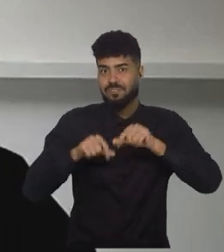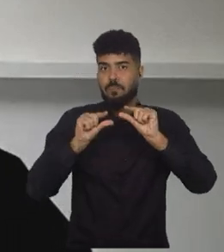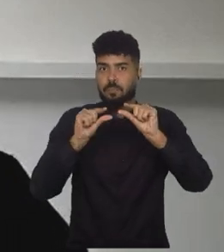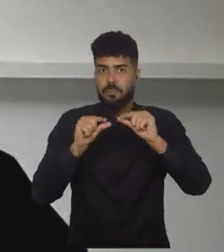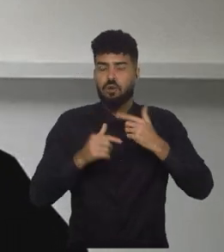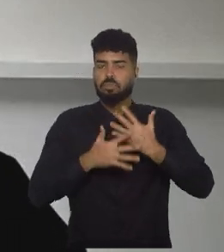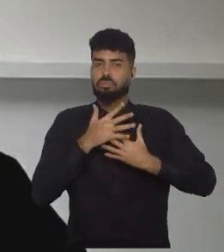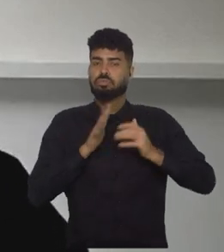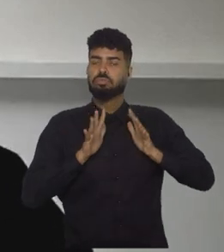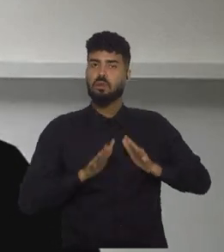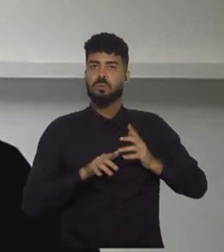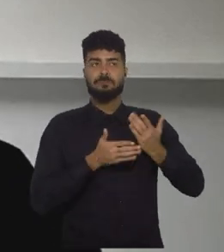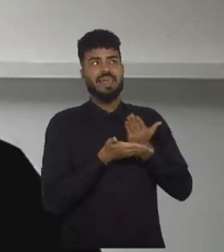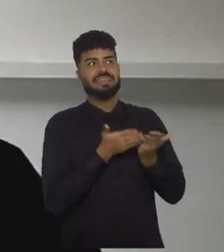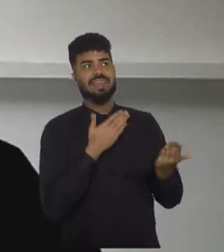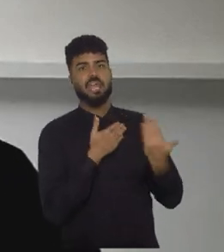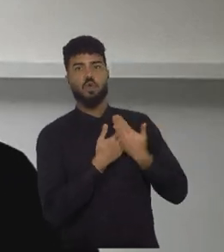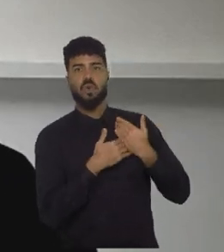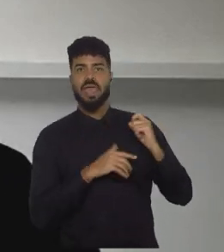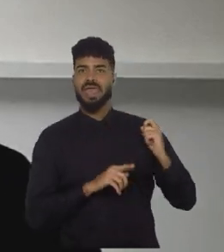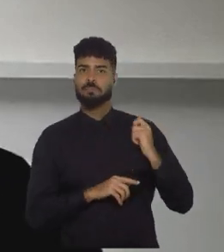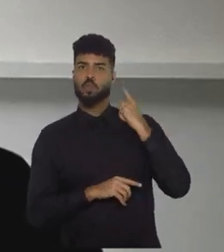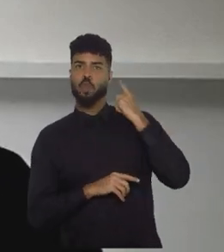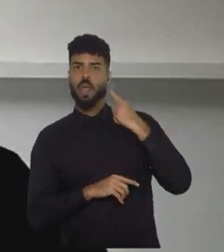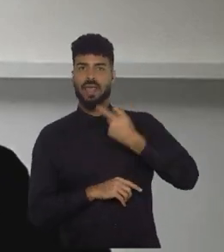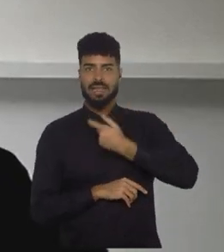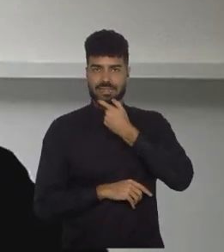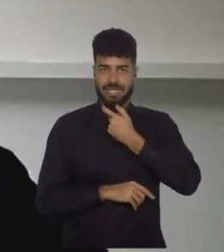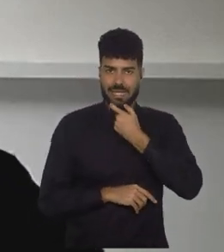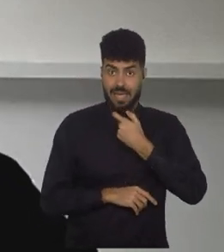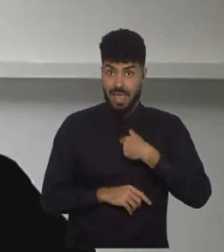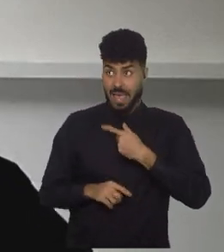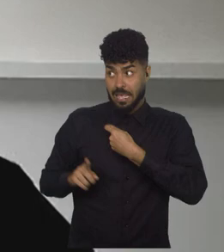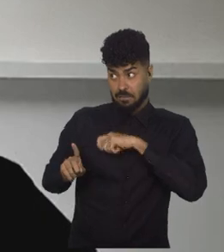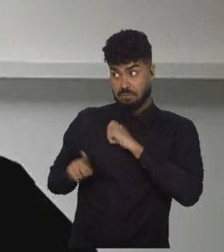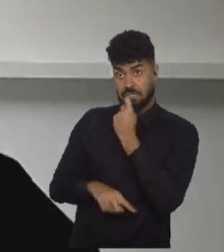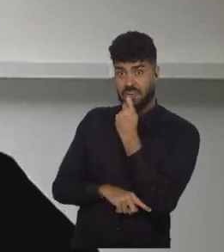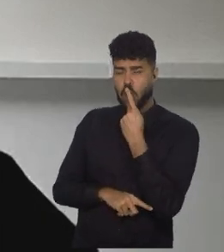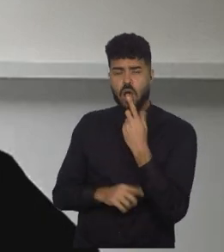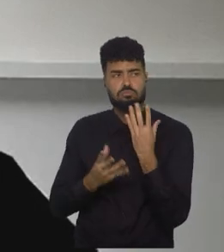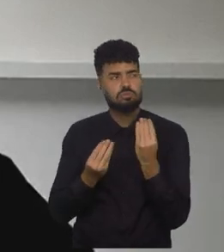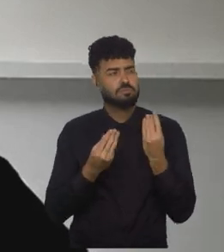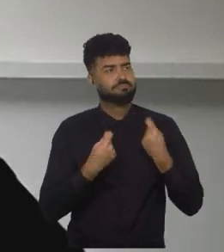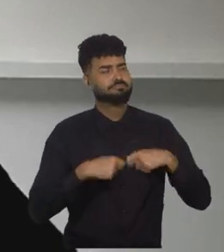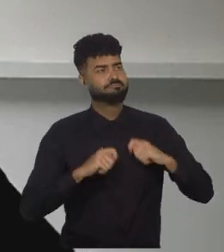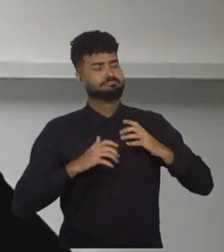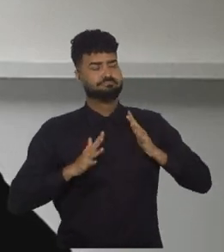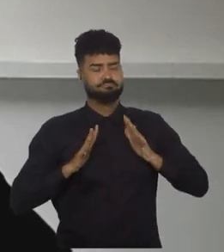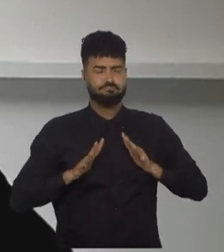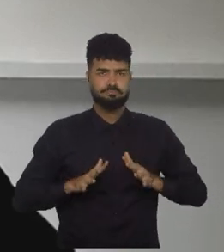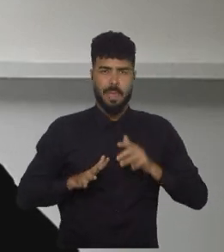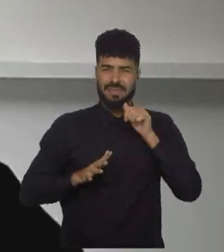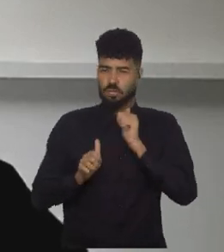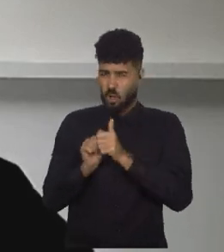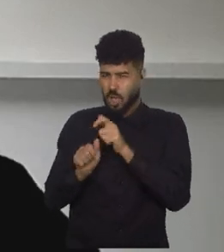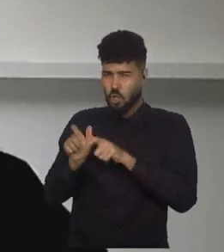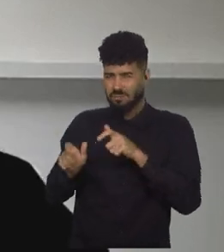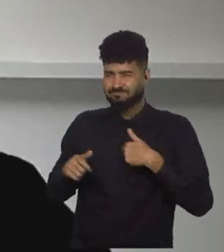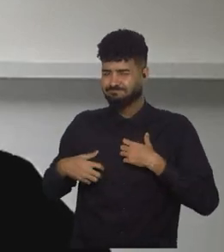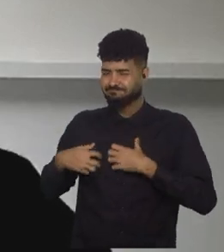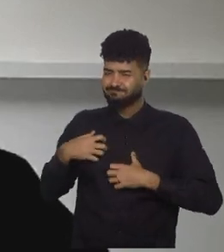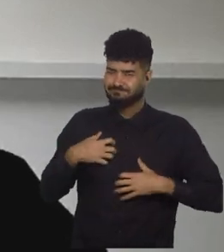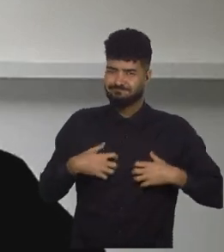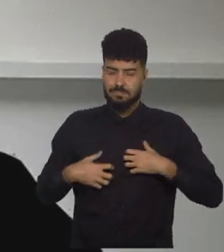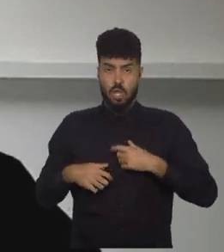eliminada para a Inglaterra. Pelo menos, na avaliação deles, um resultado bastante frustrante, né? Na avaliação das jogadoras, já que é uma geração